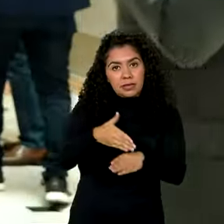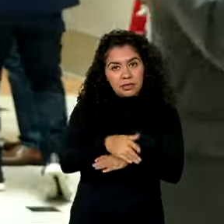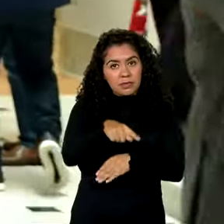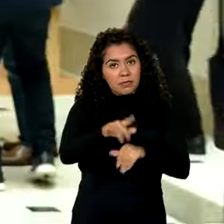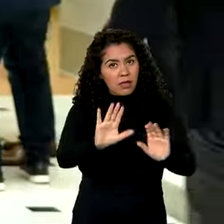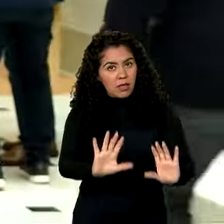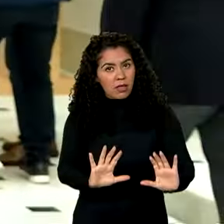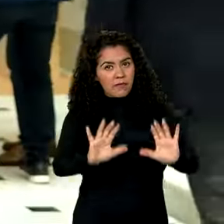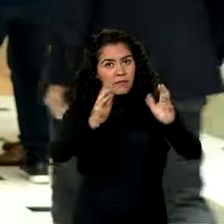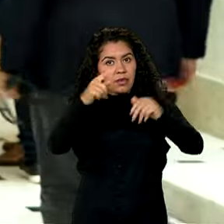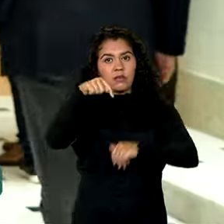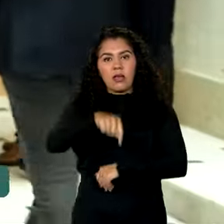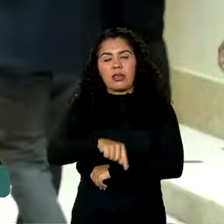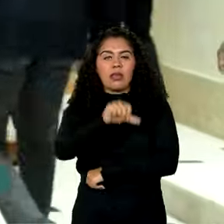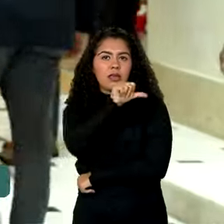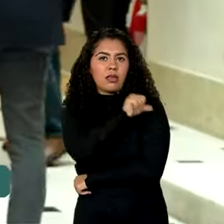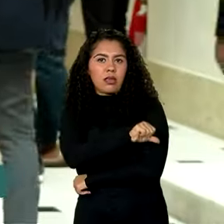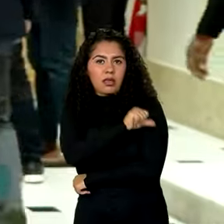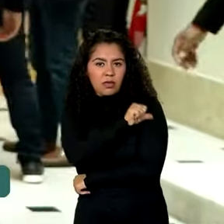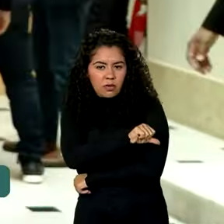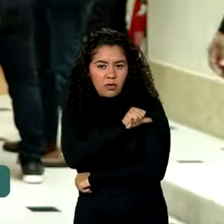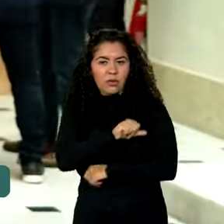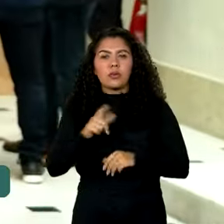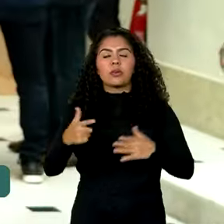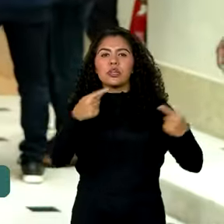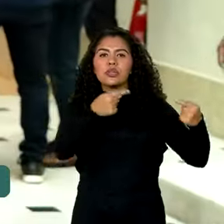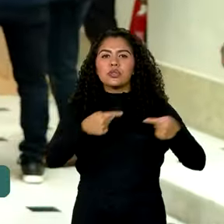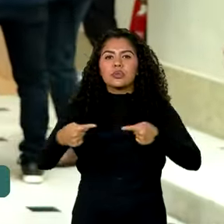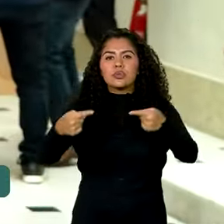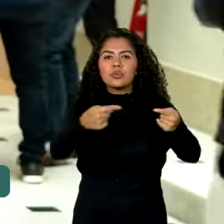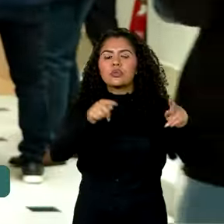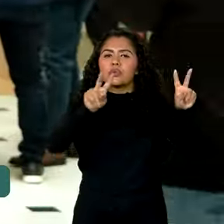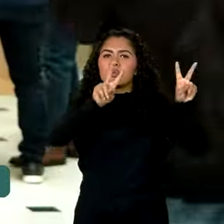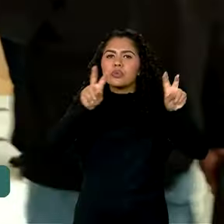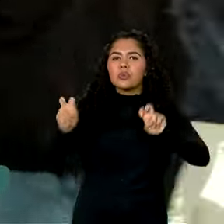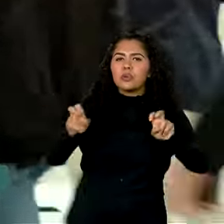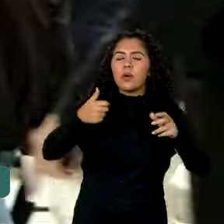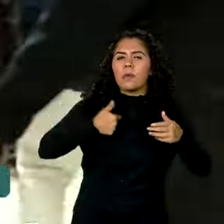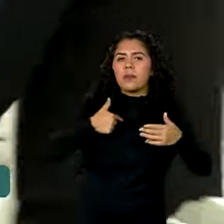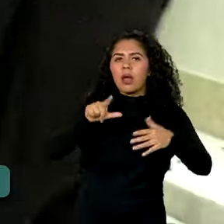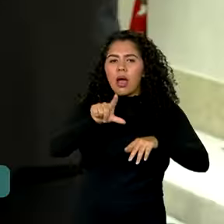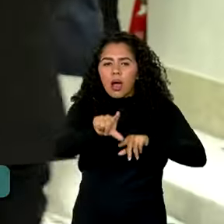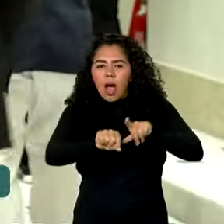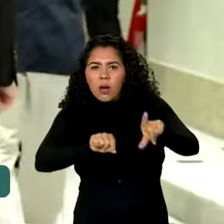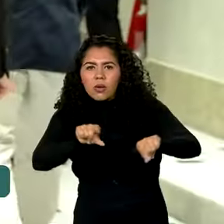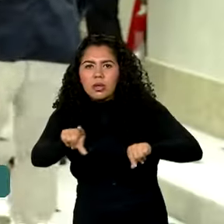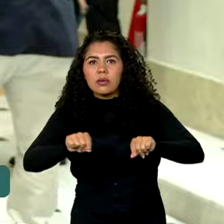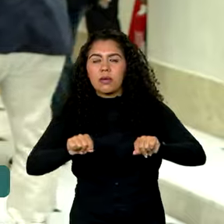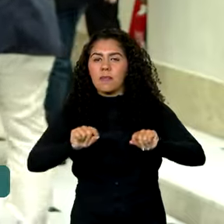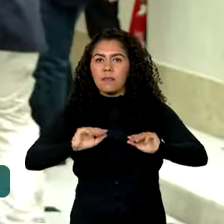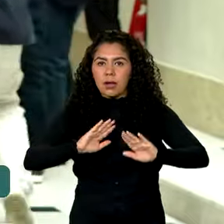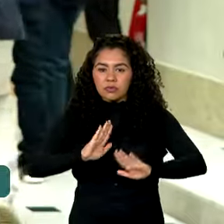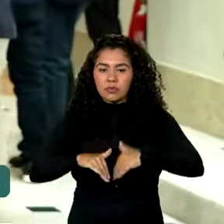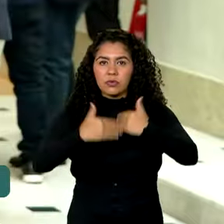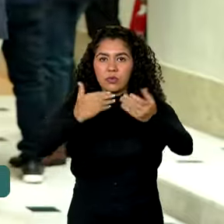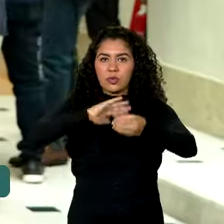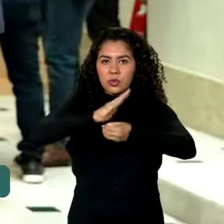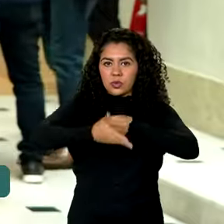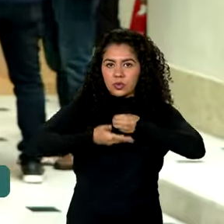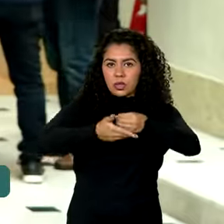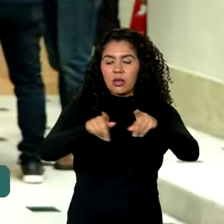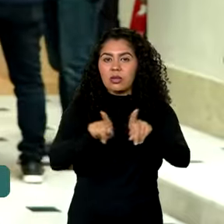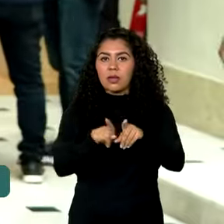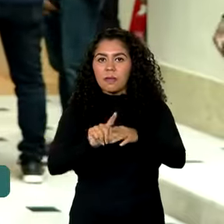evento aqui no Rio de Janeiro, que debate caminhos e alternativas para o desenvolvimento sustentável, a inclusão